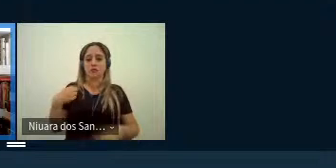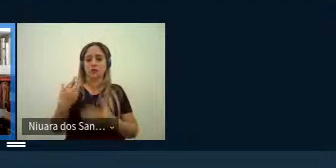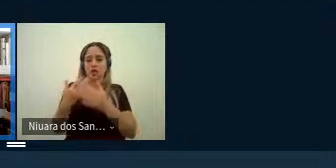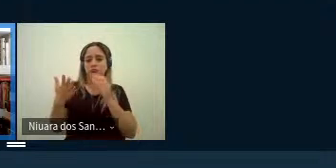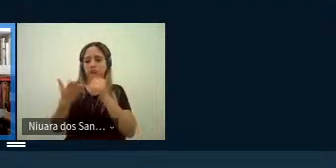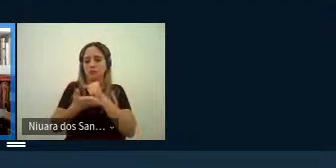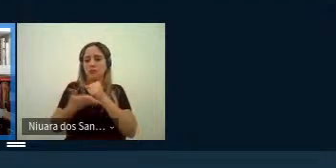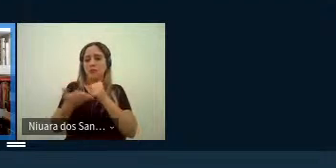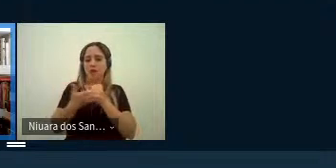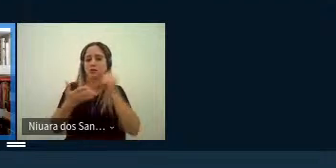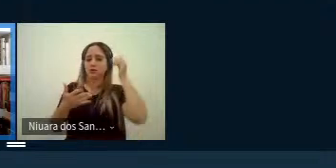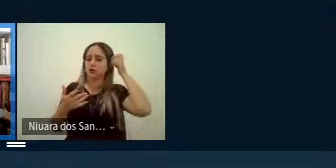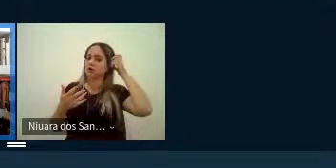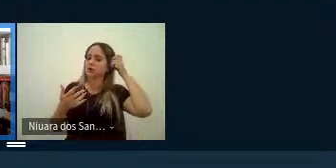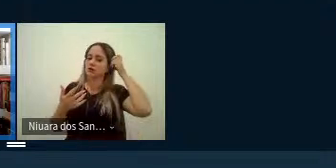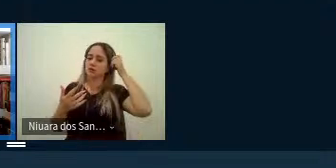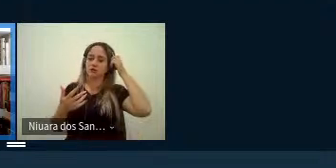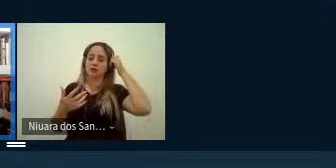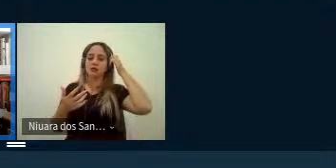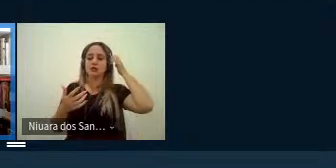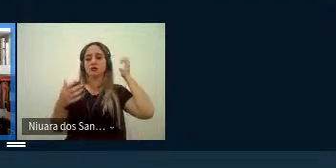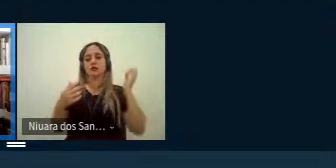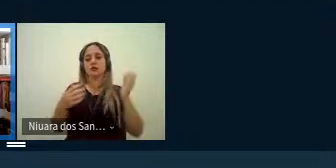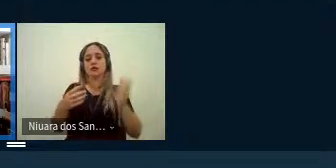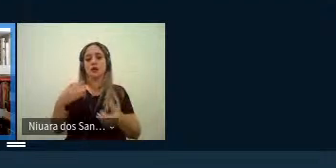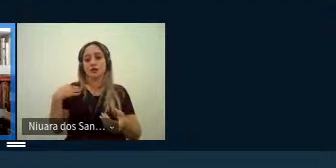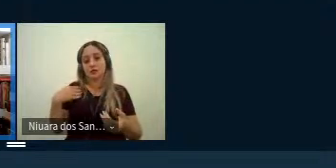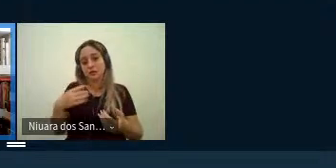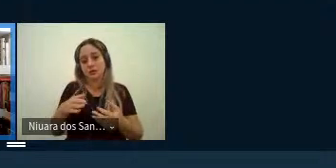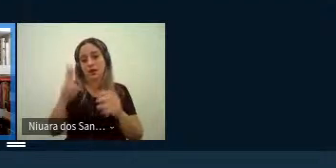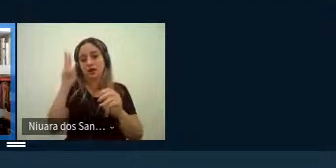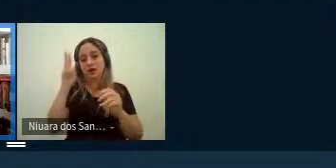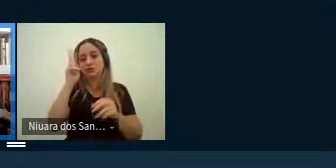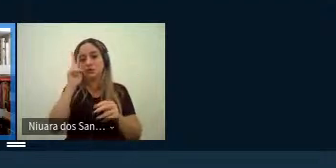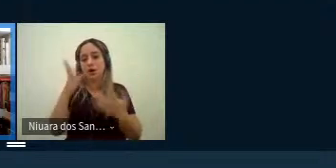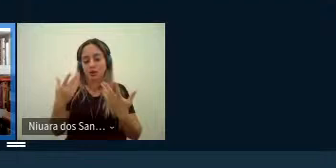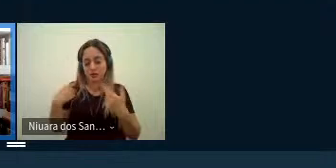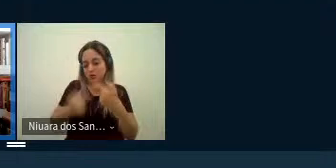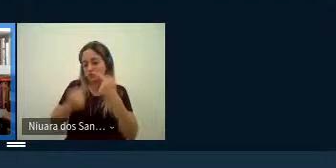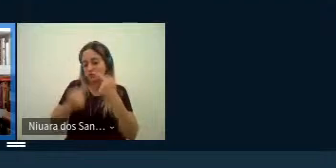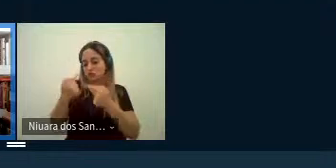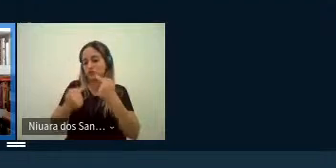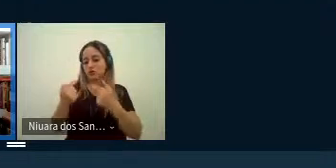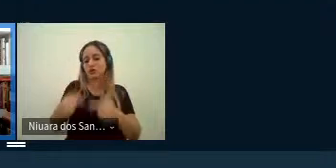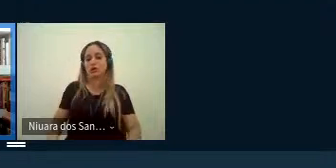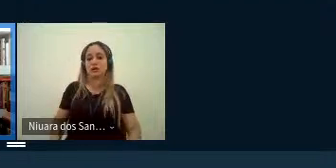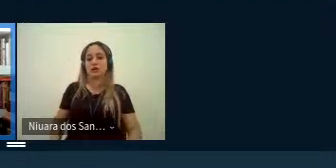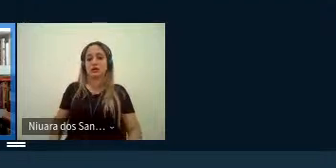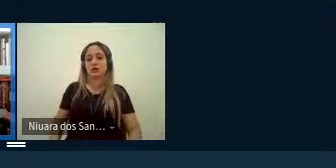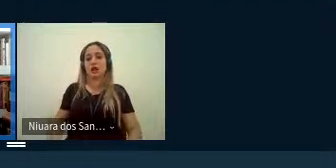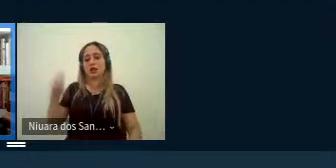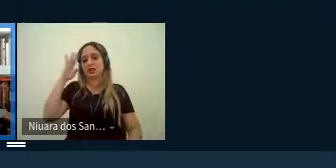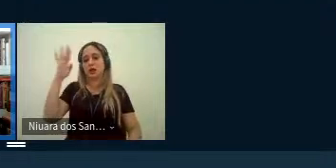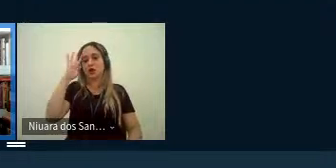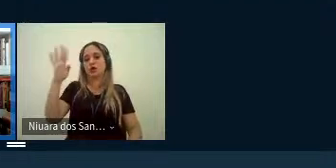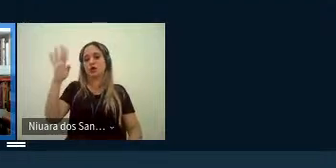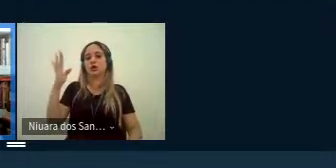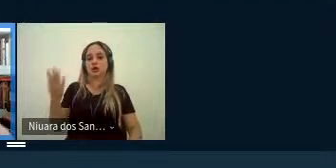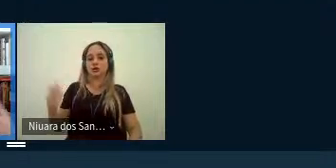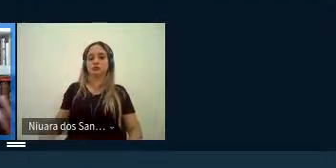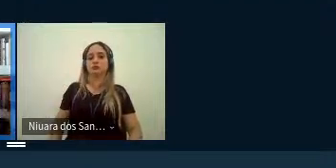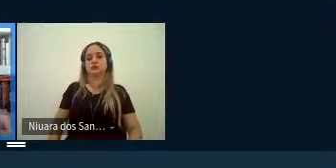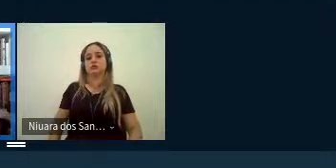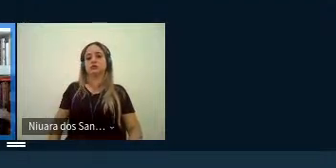dentro das rodas das discussões da teoria queer né que defende por exemplo a